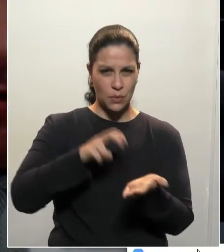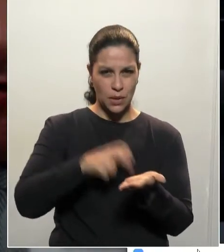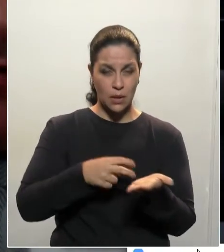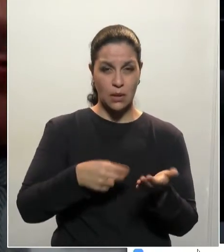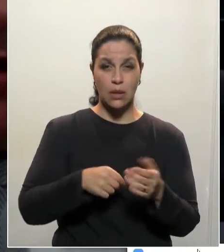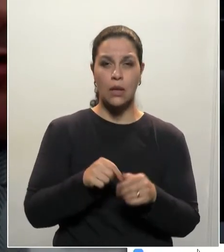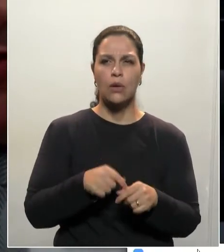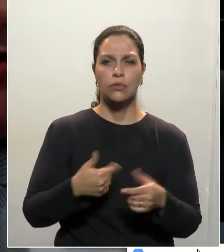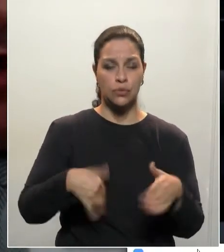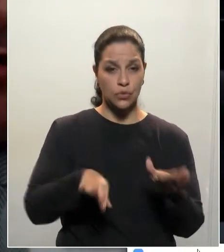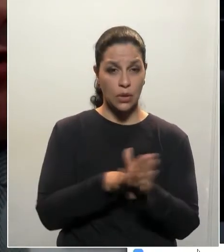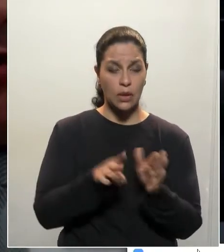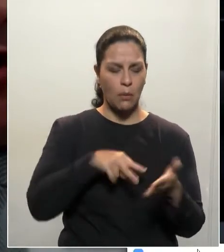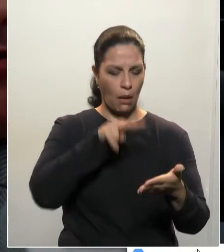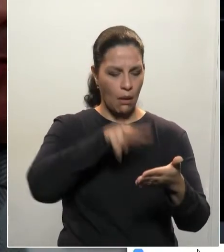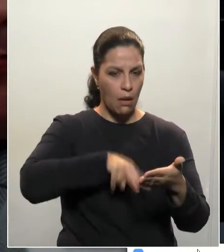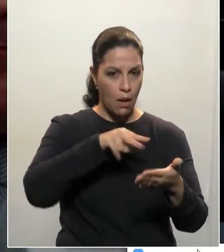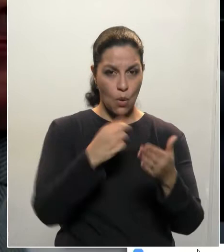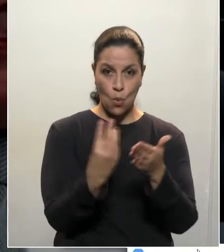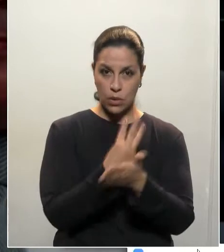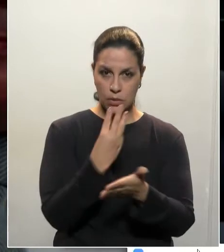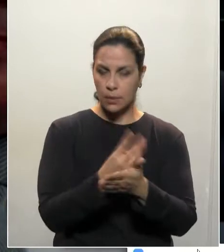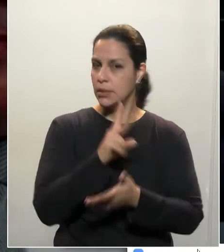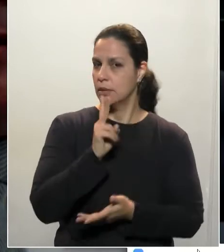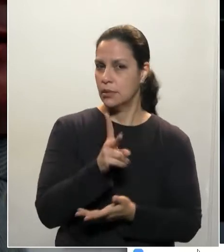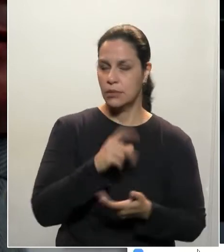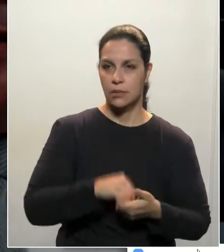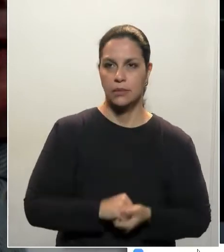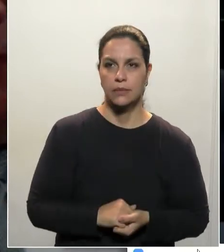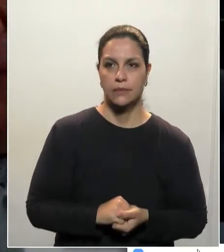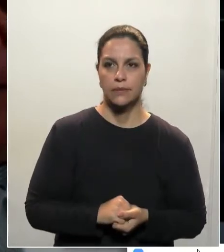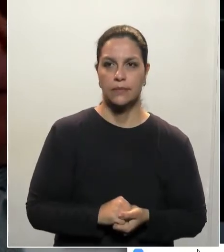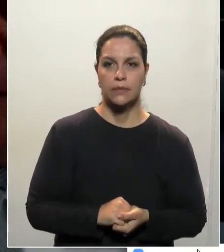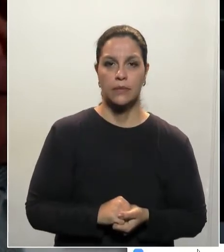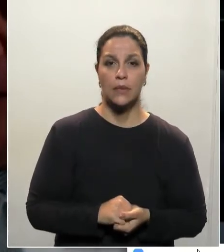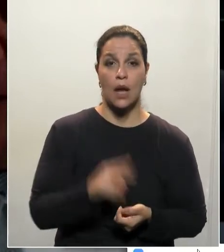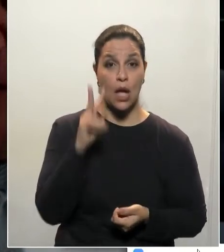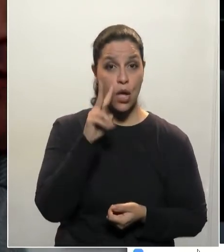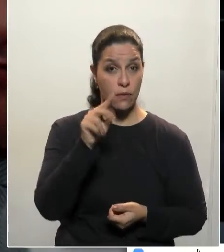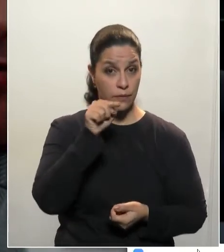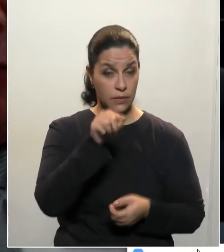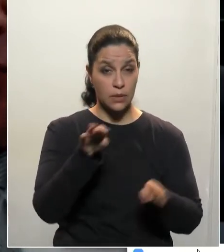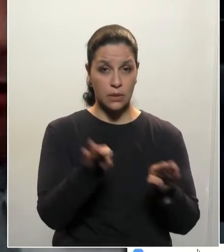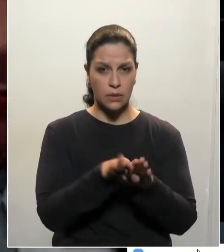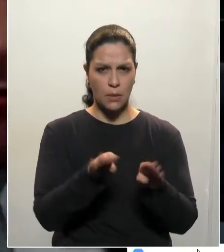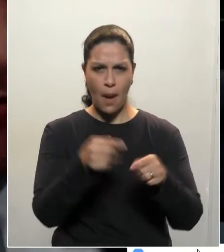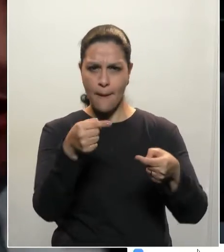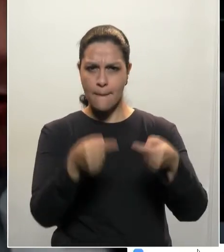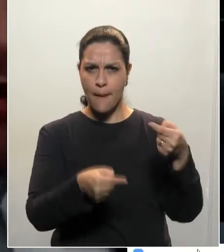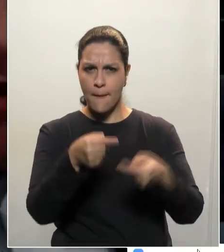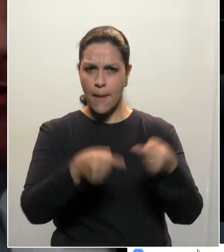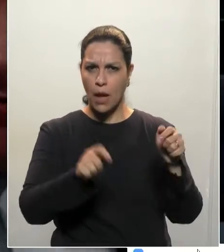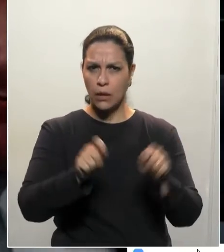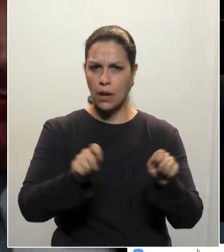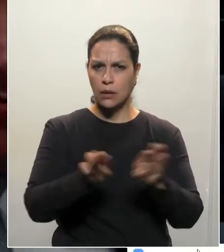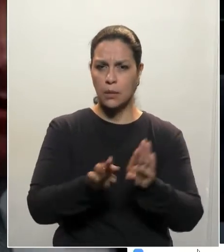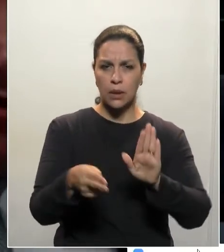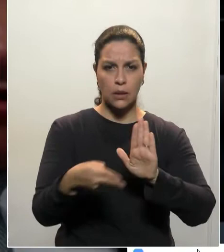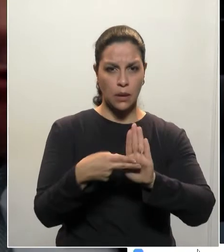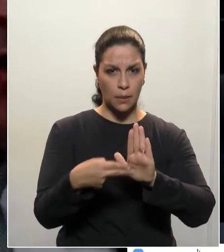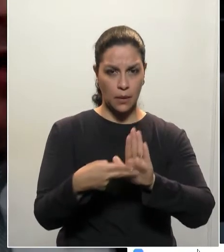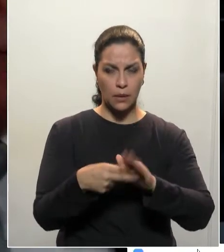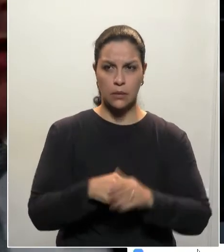lá, eu sempre leio as mensagens que tem no WhatsApp. E aí, V. Exª estava discutindo da possibilidade de uma emenda,